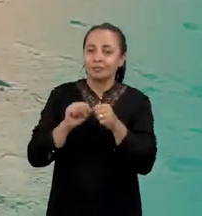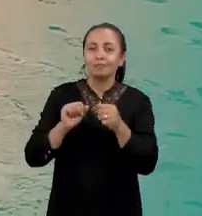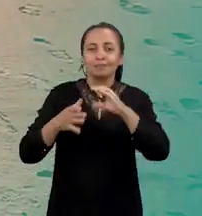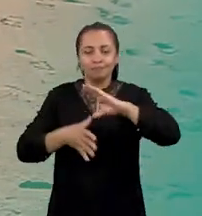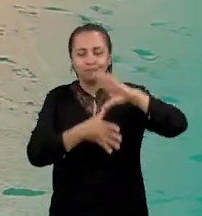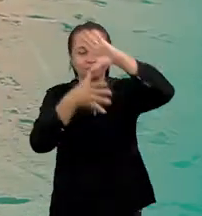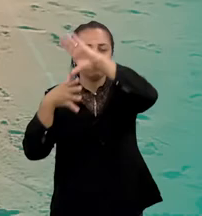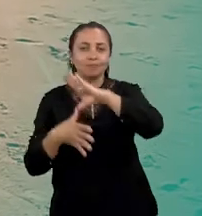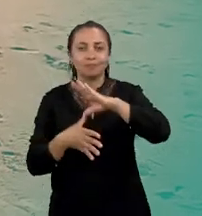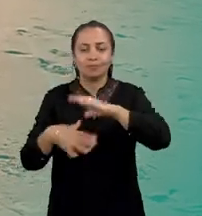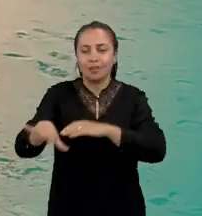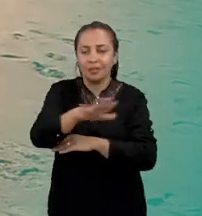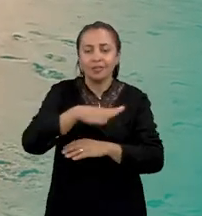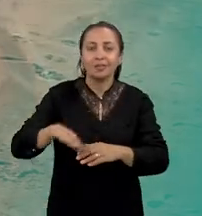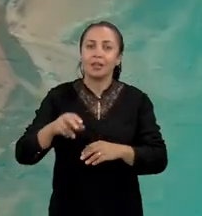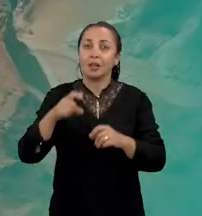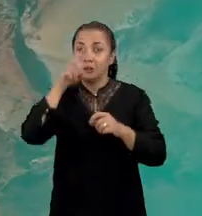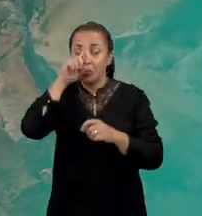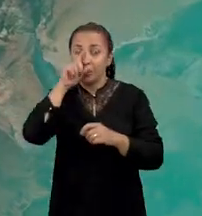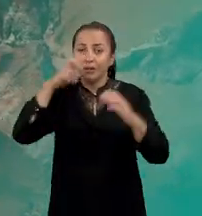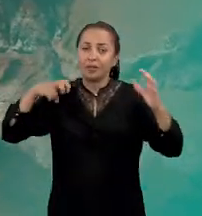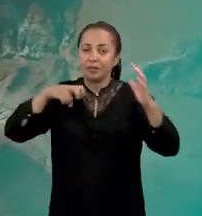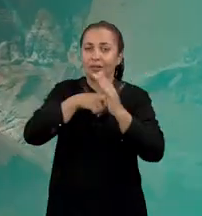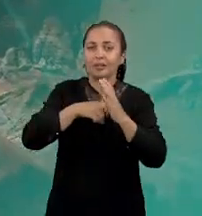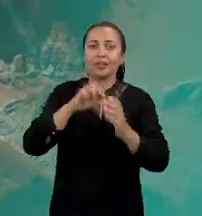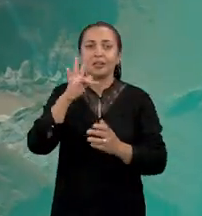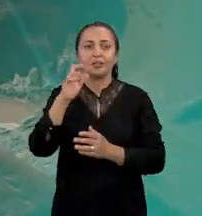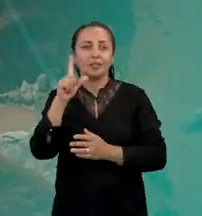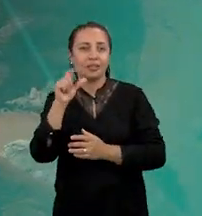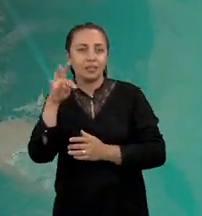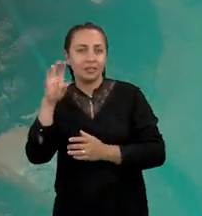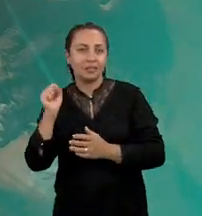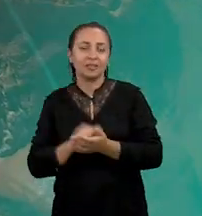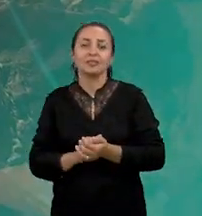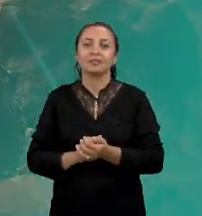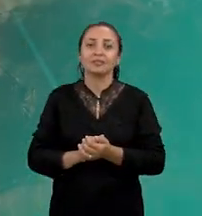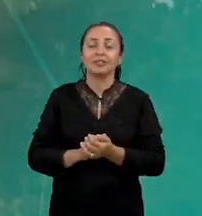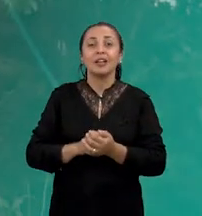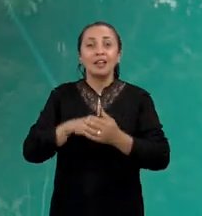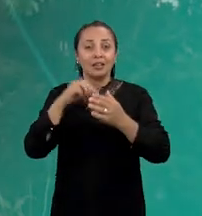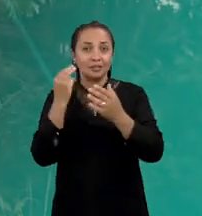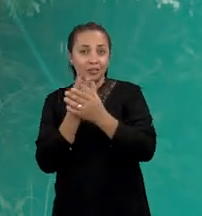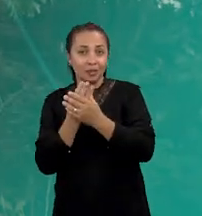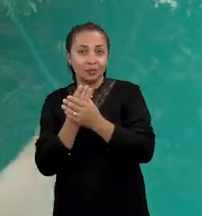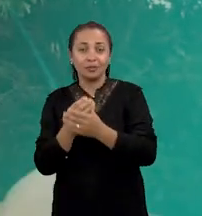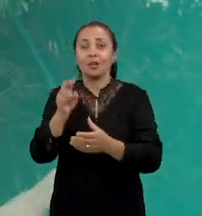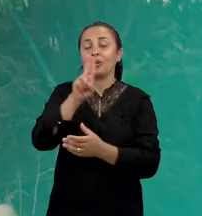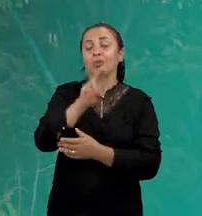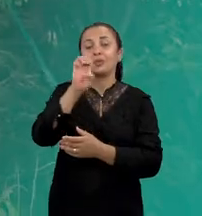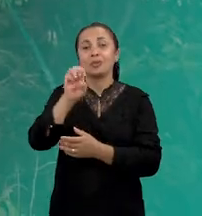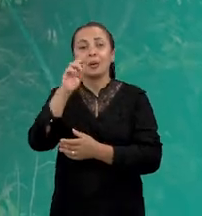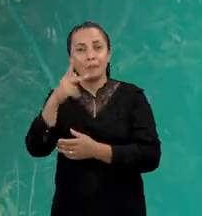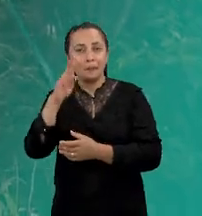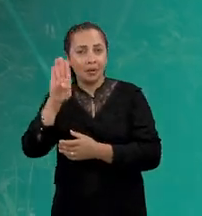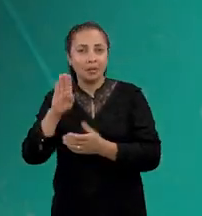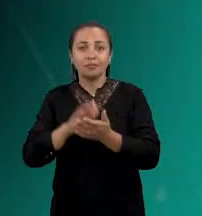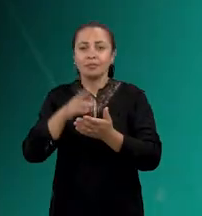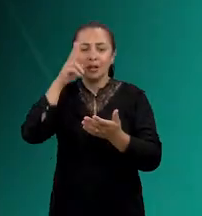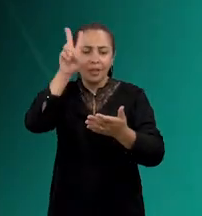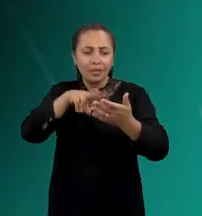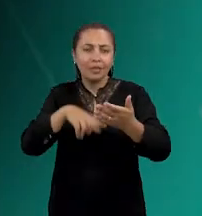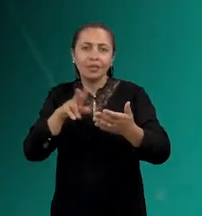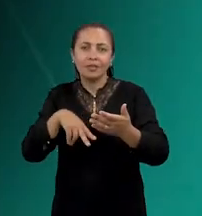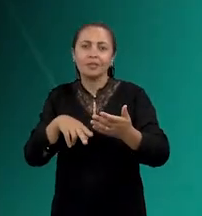Rio Grande do Norte realiza um mapeamento das áreas de riscos de acidentes das falésias. E na Universidade Estadual da Paraíba,